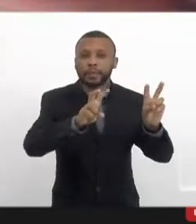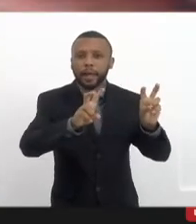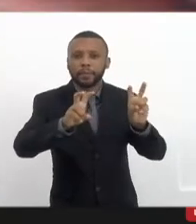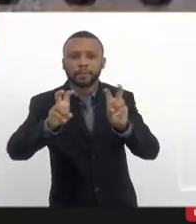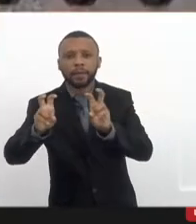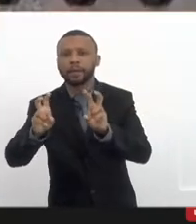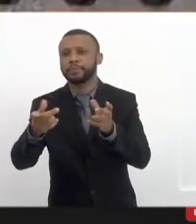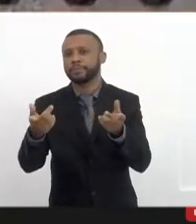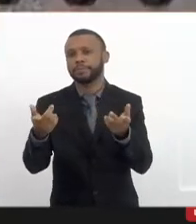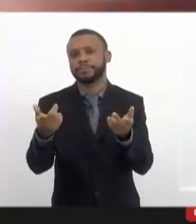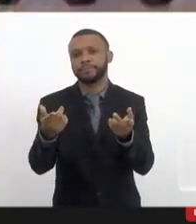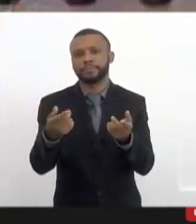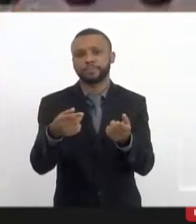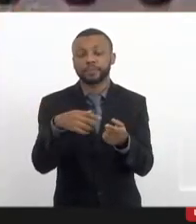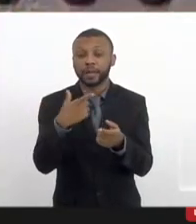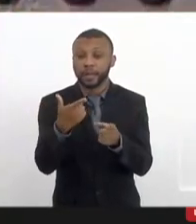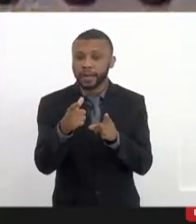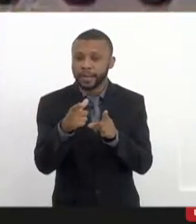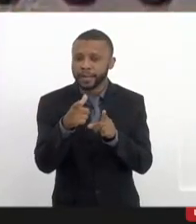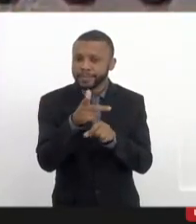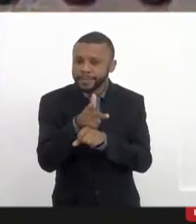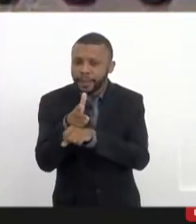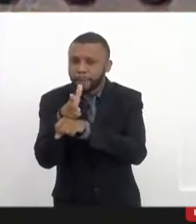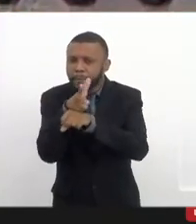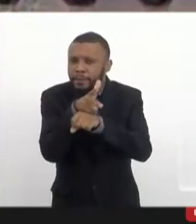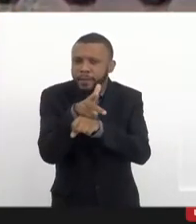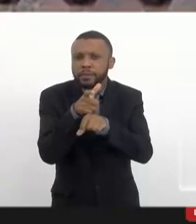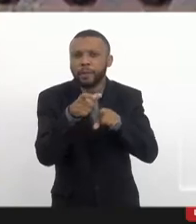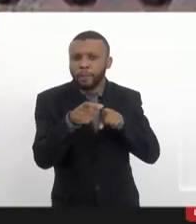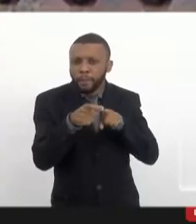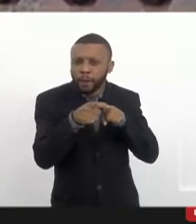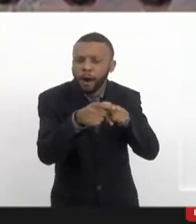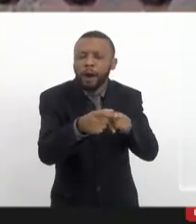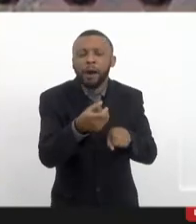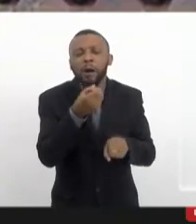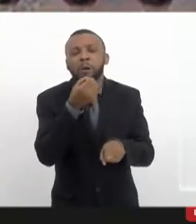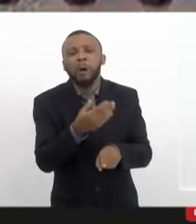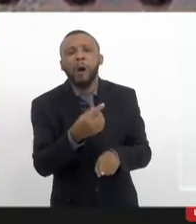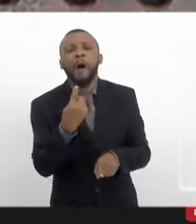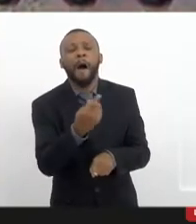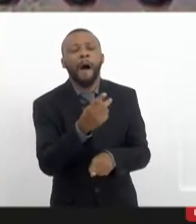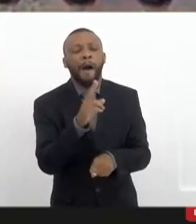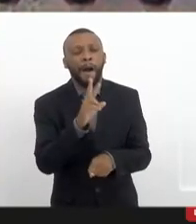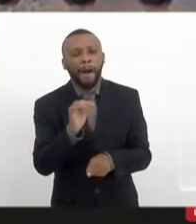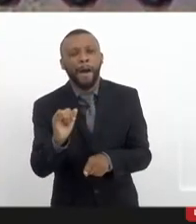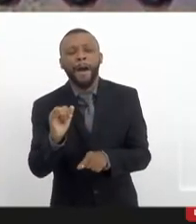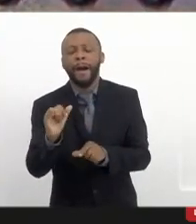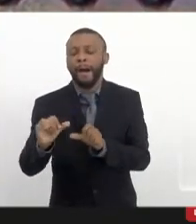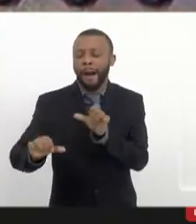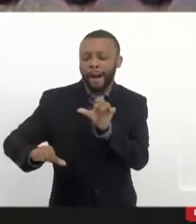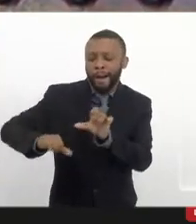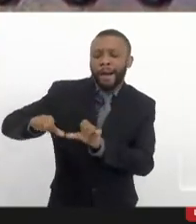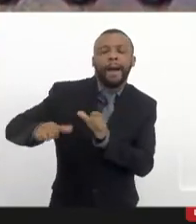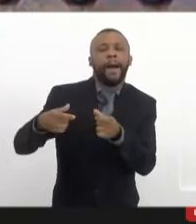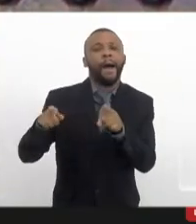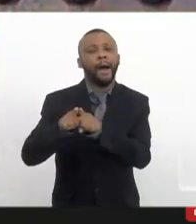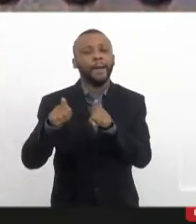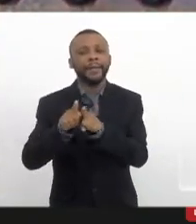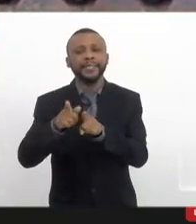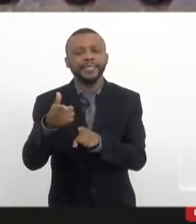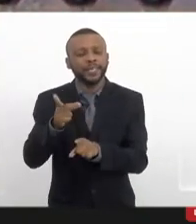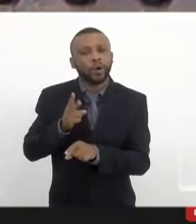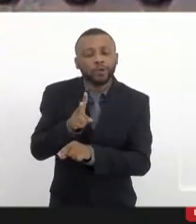das mídias populares e é bom que a gente vai se atualizando também. Continua viva,